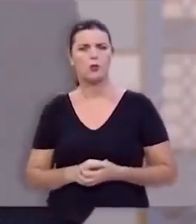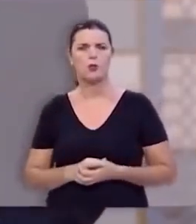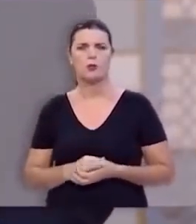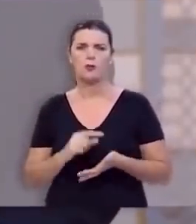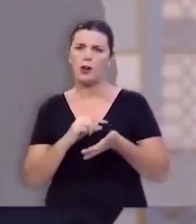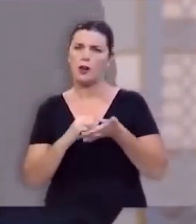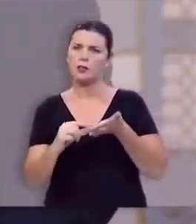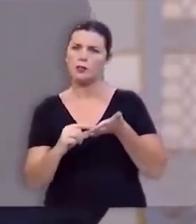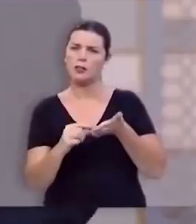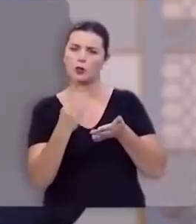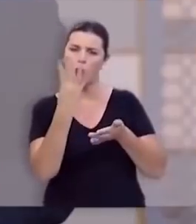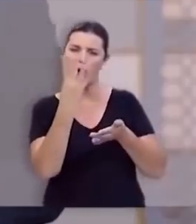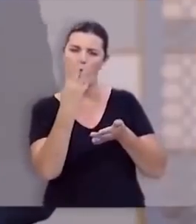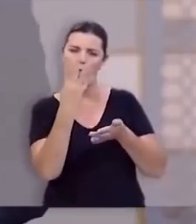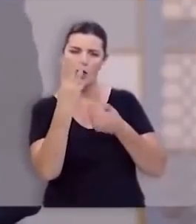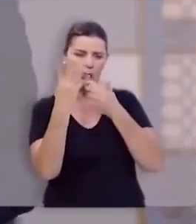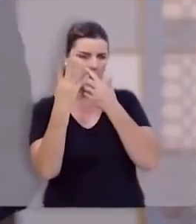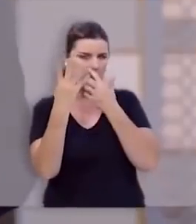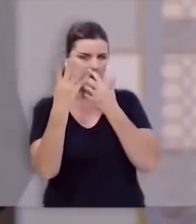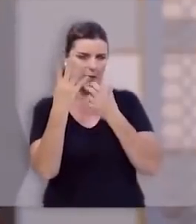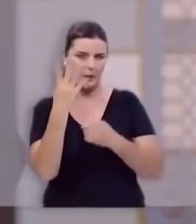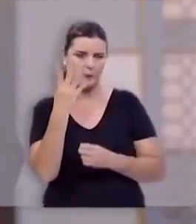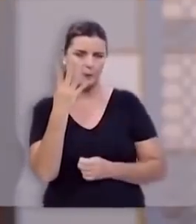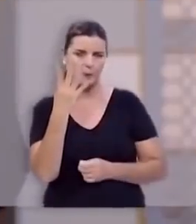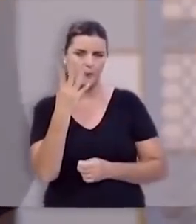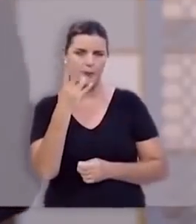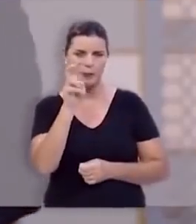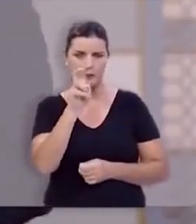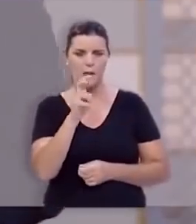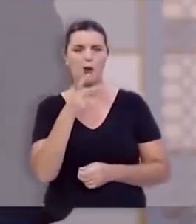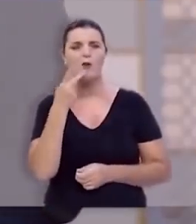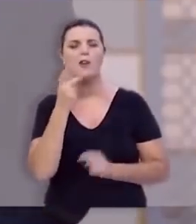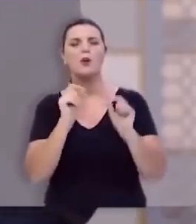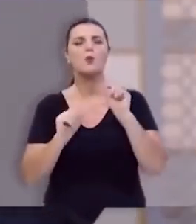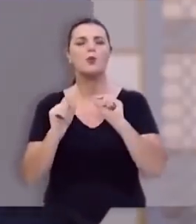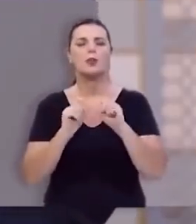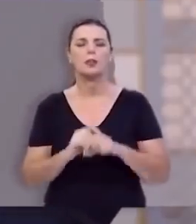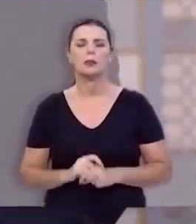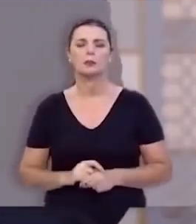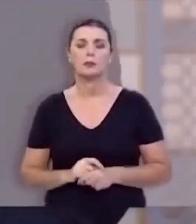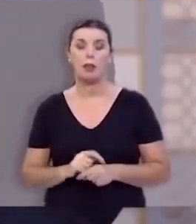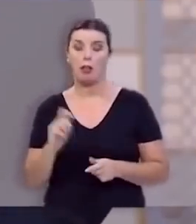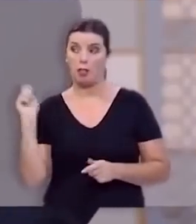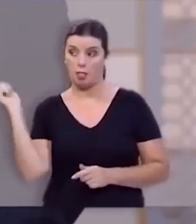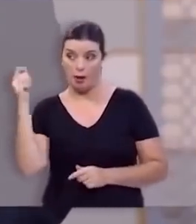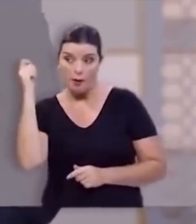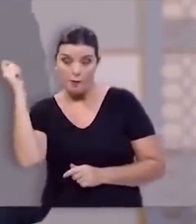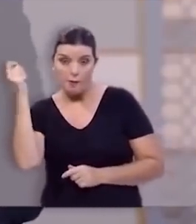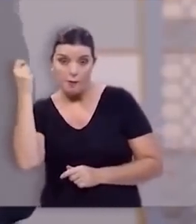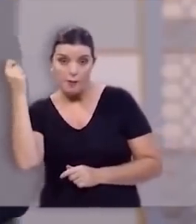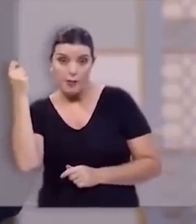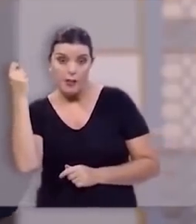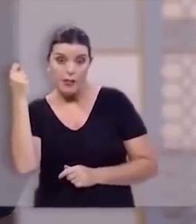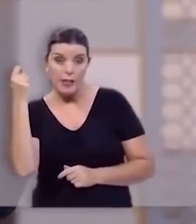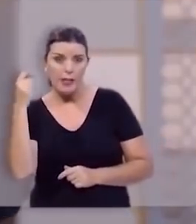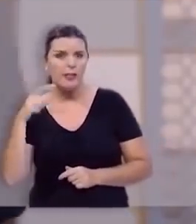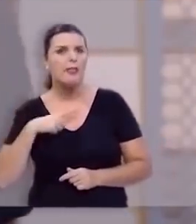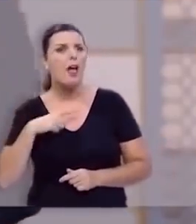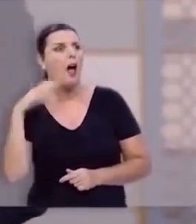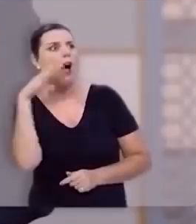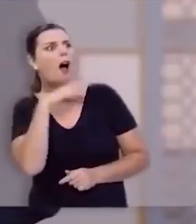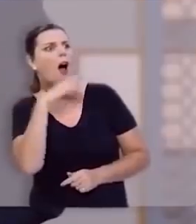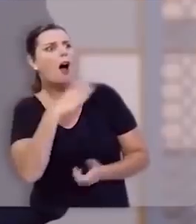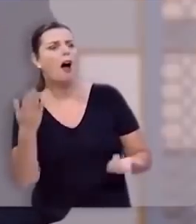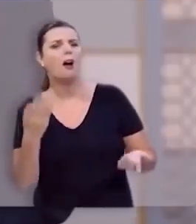seguinte, no verso 45, que Davi, ele teve